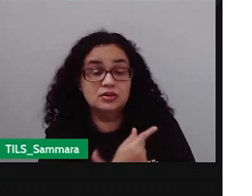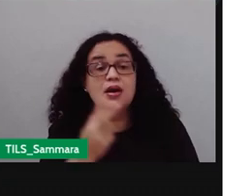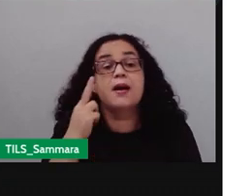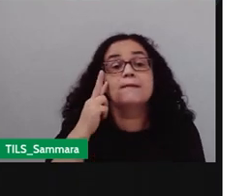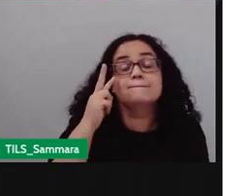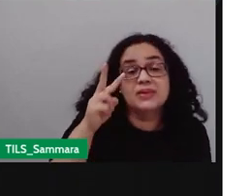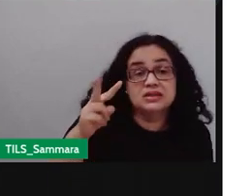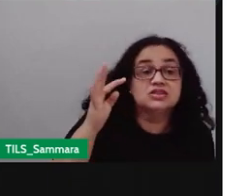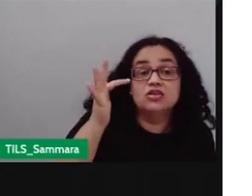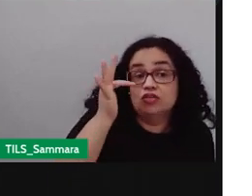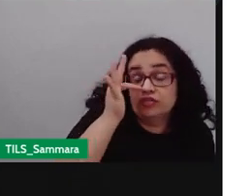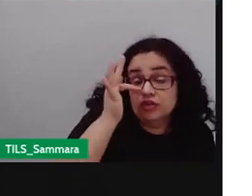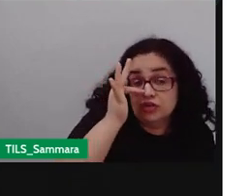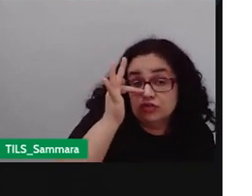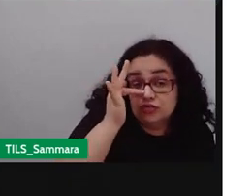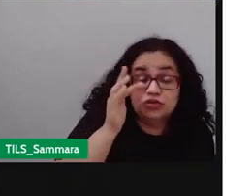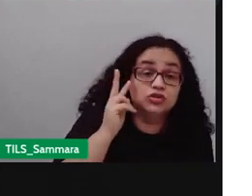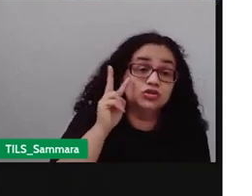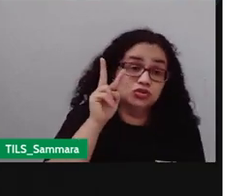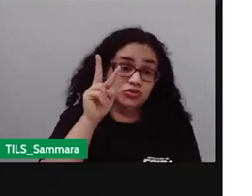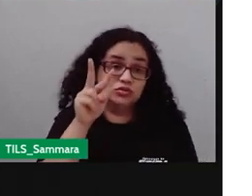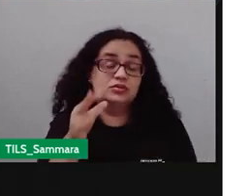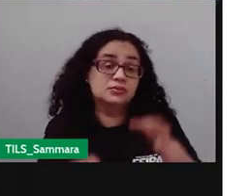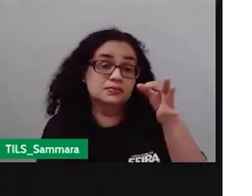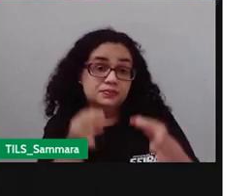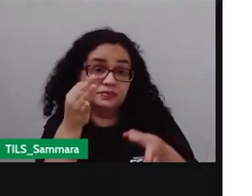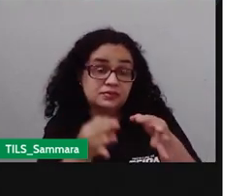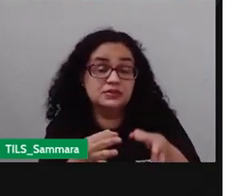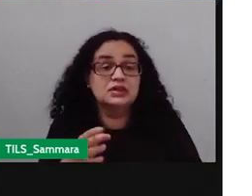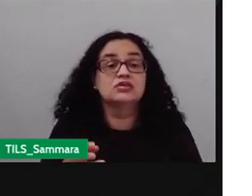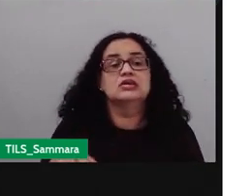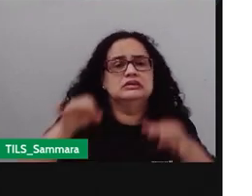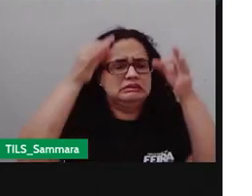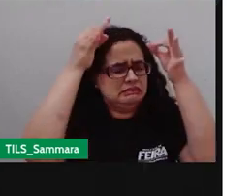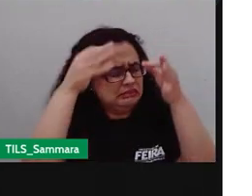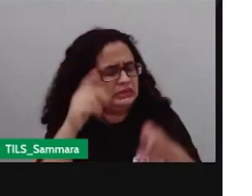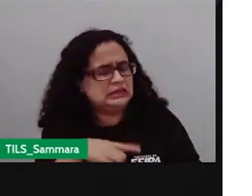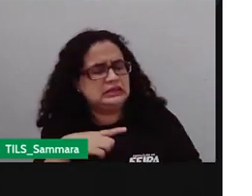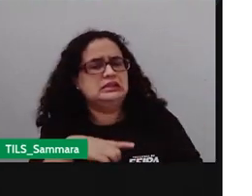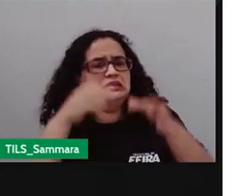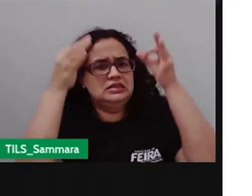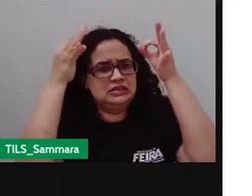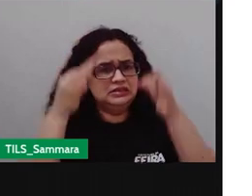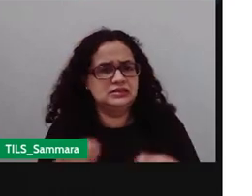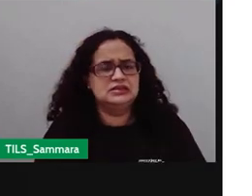vocês irão assistir o vídeo, né, justamente para afirmar, ficar muito mais sabido.